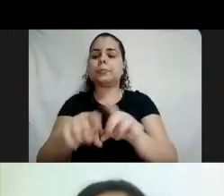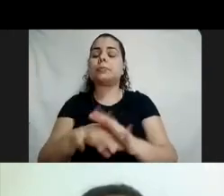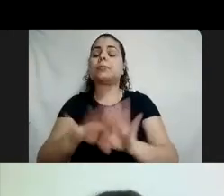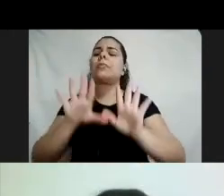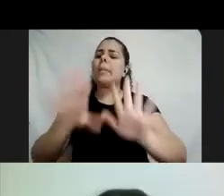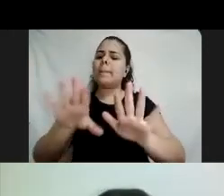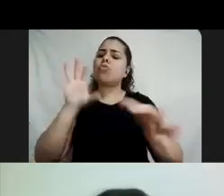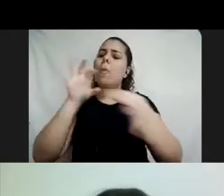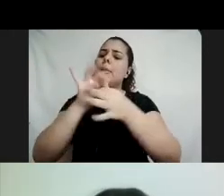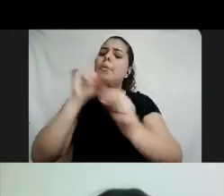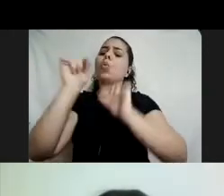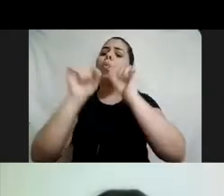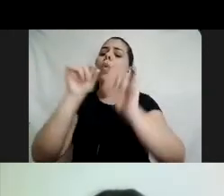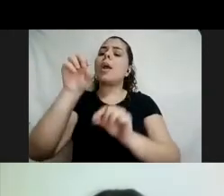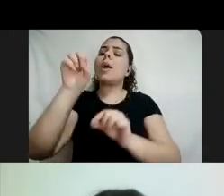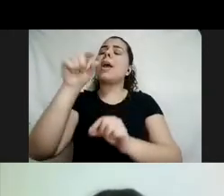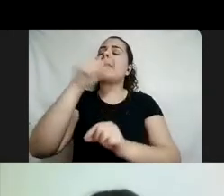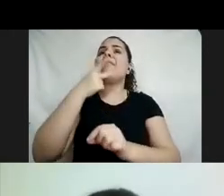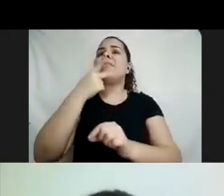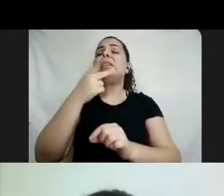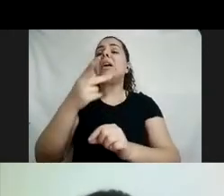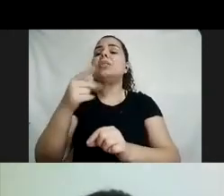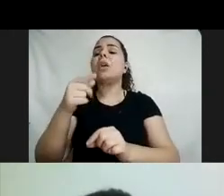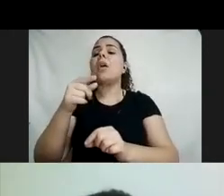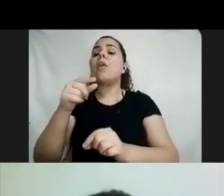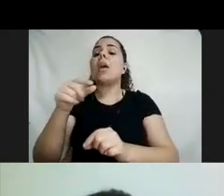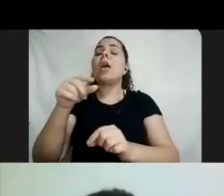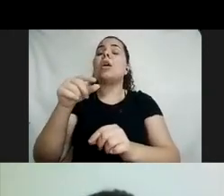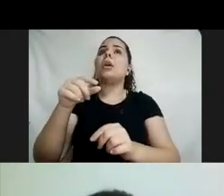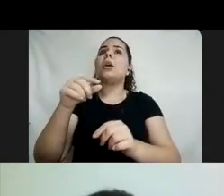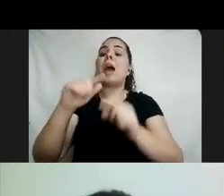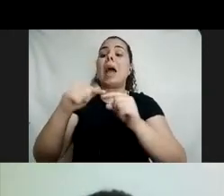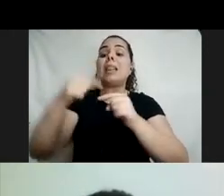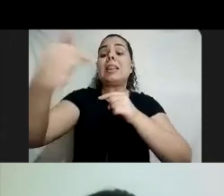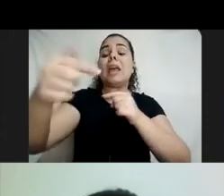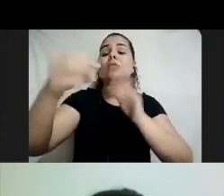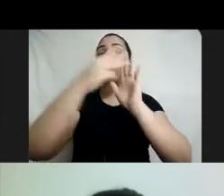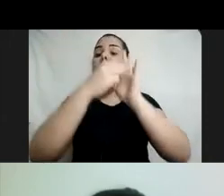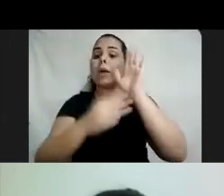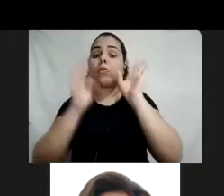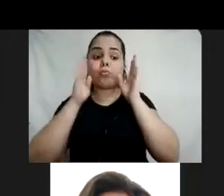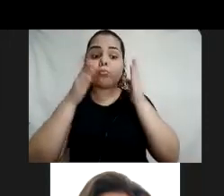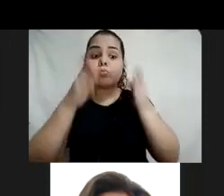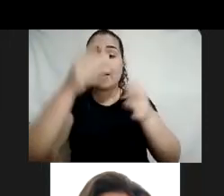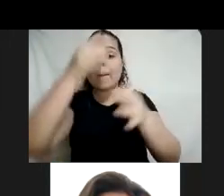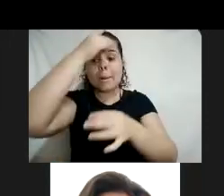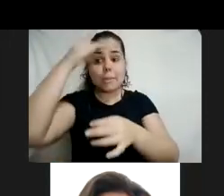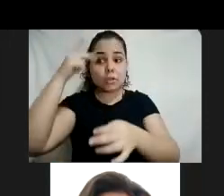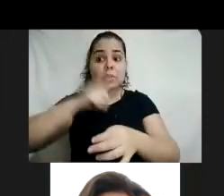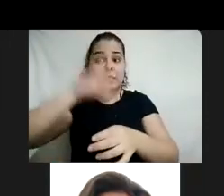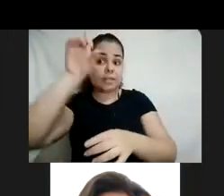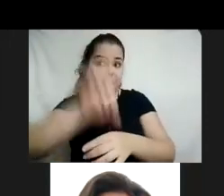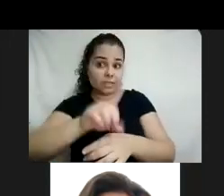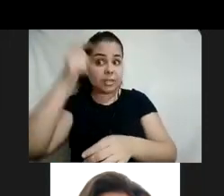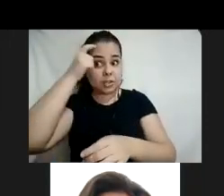ela volta, além do manual especificamente voltado para pessoas com deficiência intelectual, a gente tem um manual